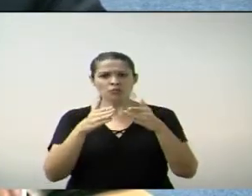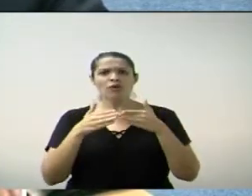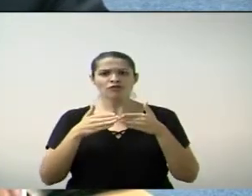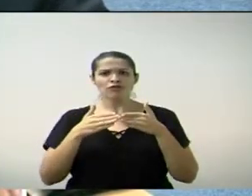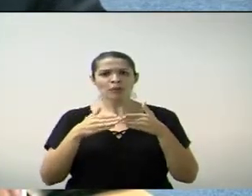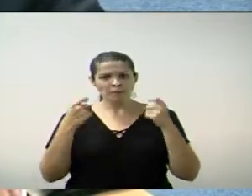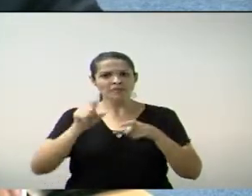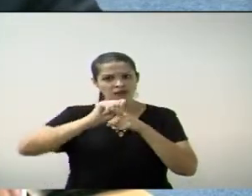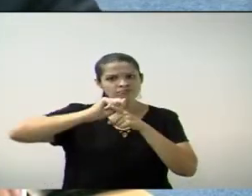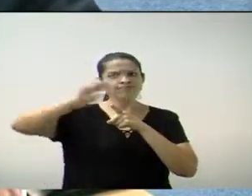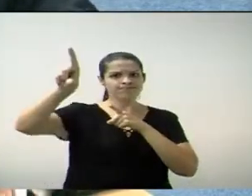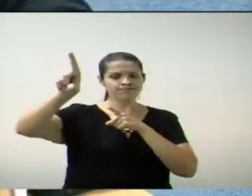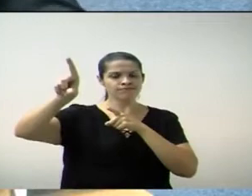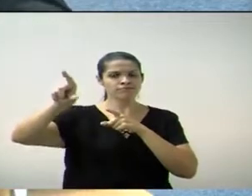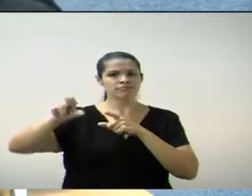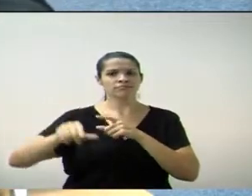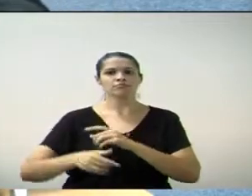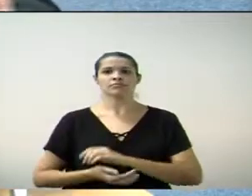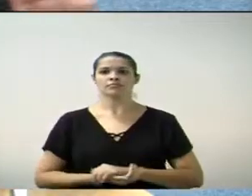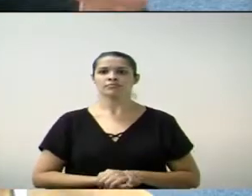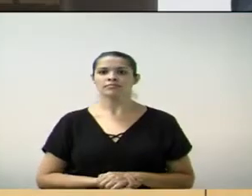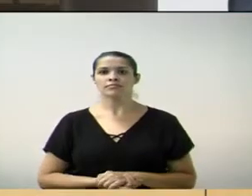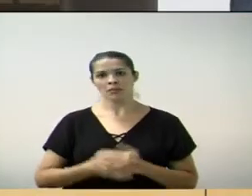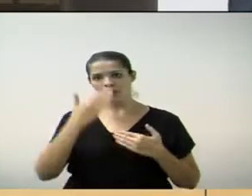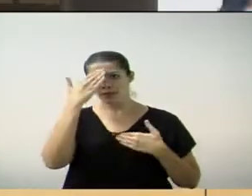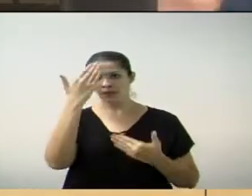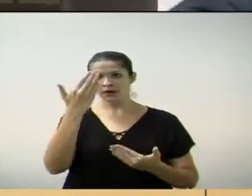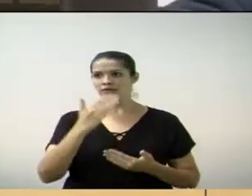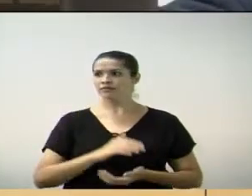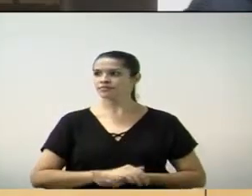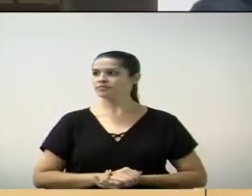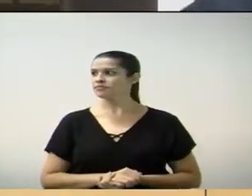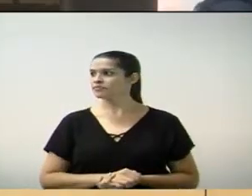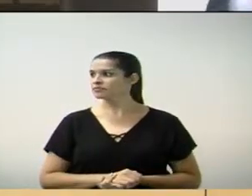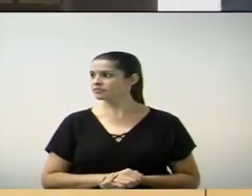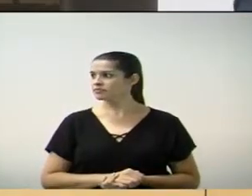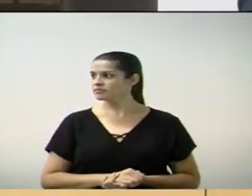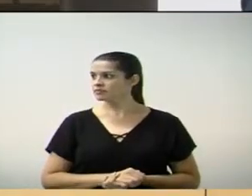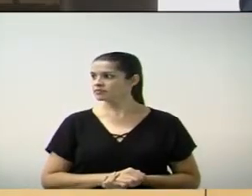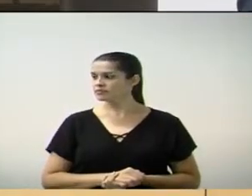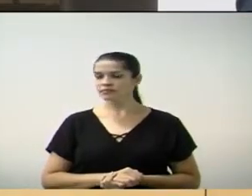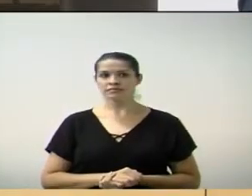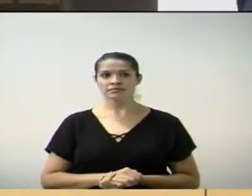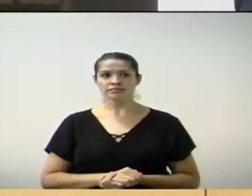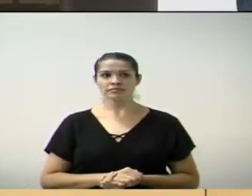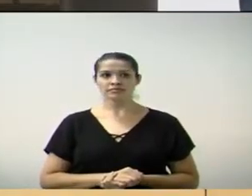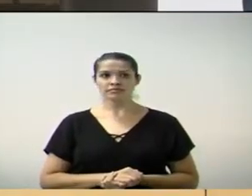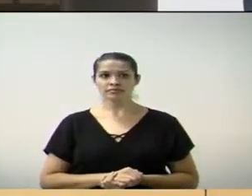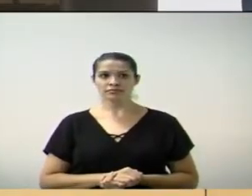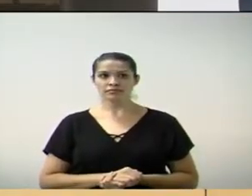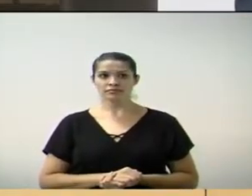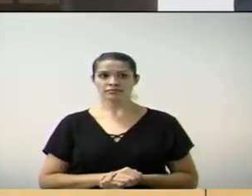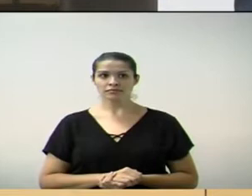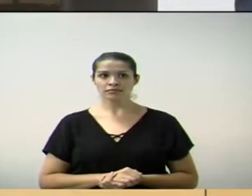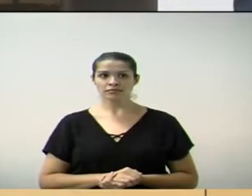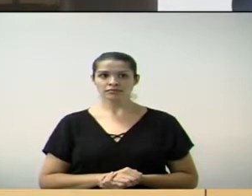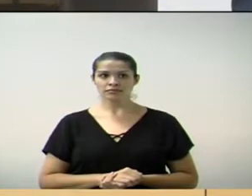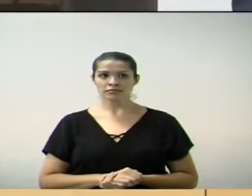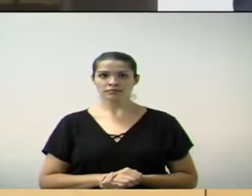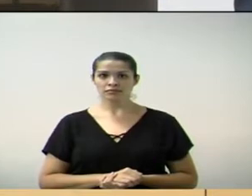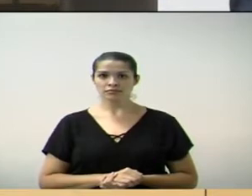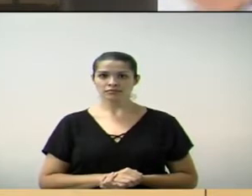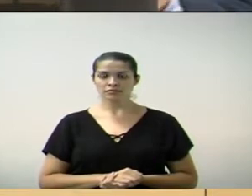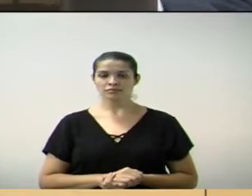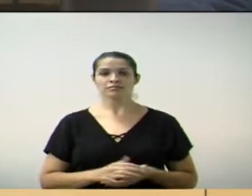atitude, como foi comunicado na última sessão. É isso, obrigado. Está com medo, tipo isso? Está com medo, judiciário. Com a palavra, o vereador